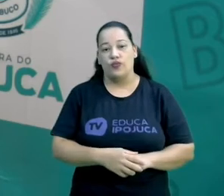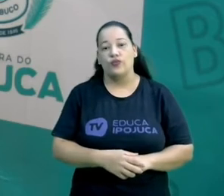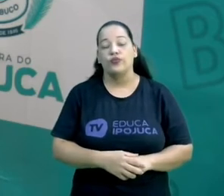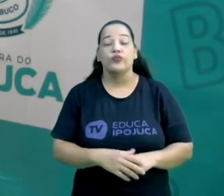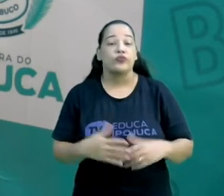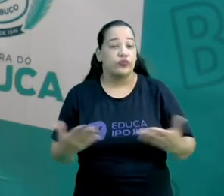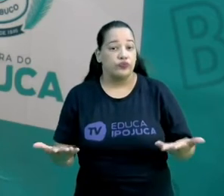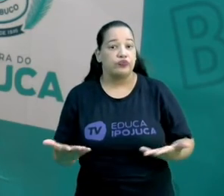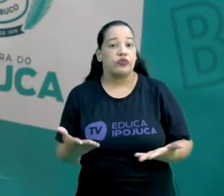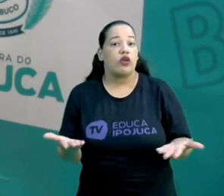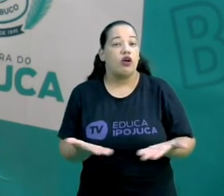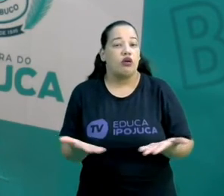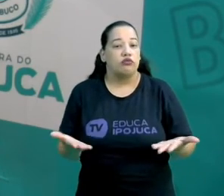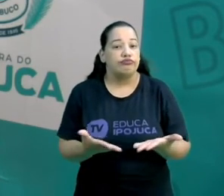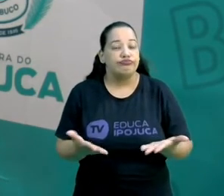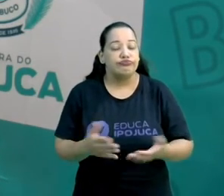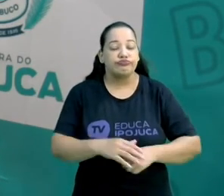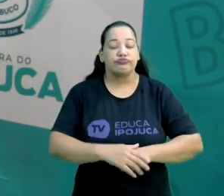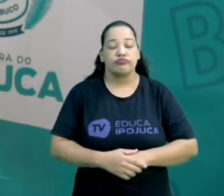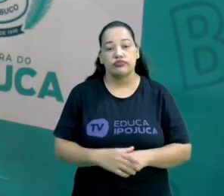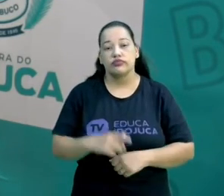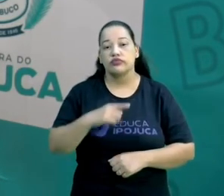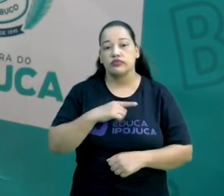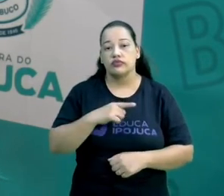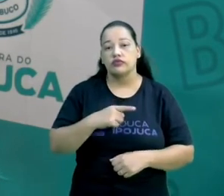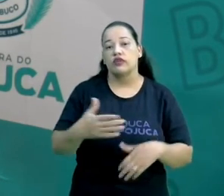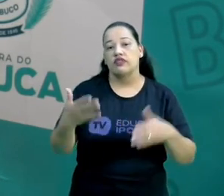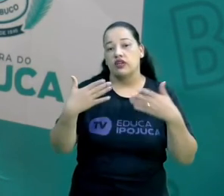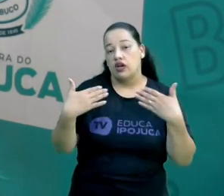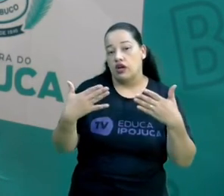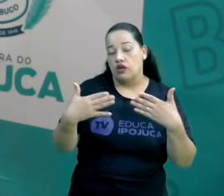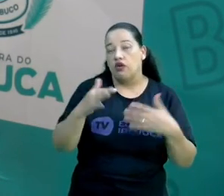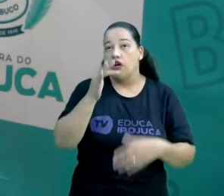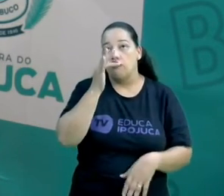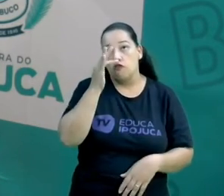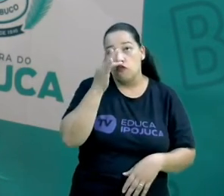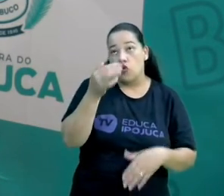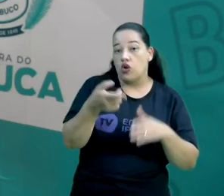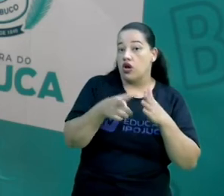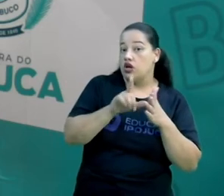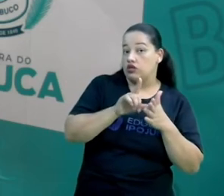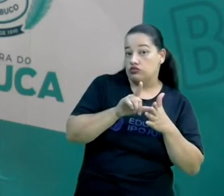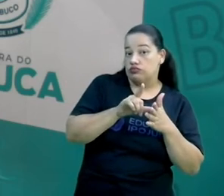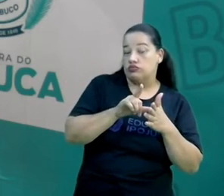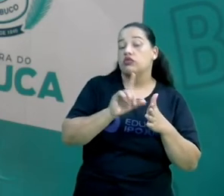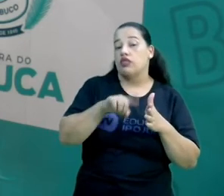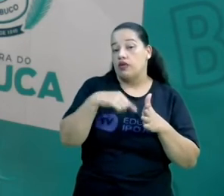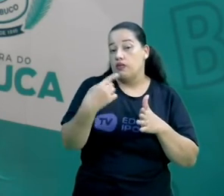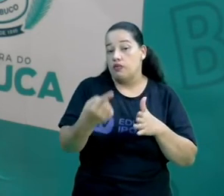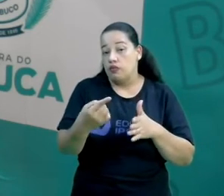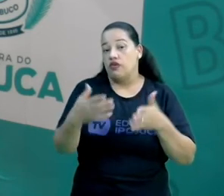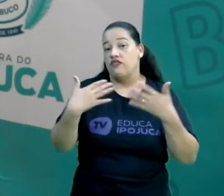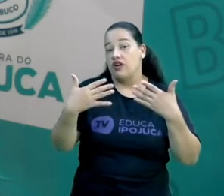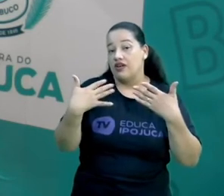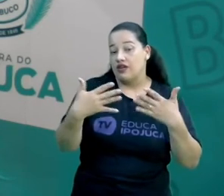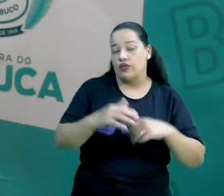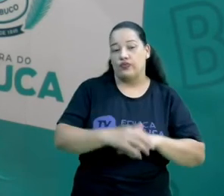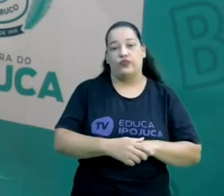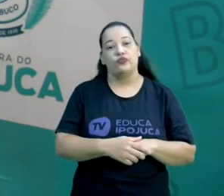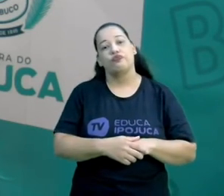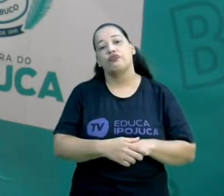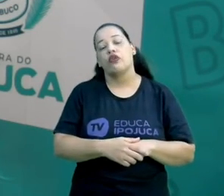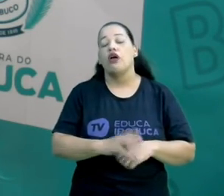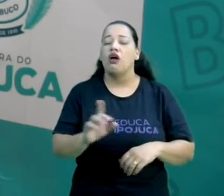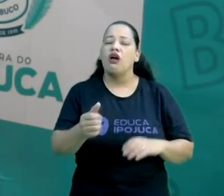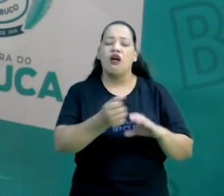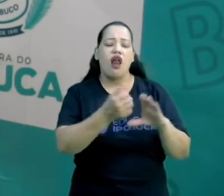Verão vem antes da primavera, vem depois da primavera e antes do outono. Principalmente, característica,